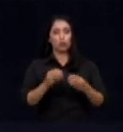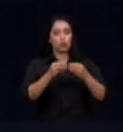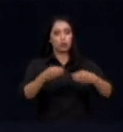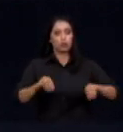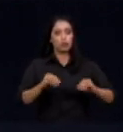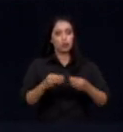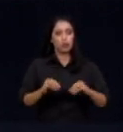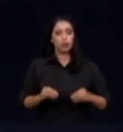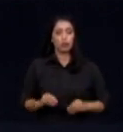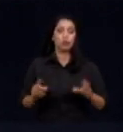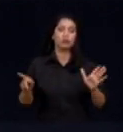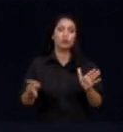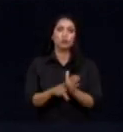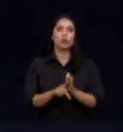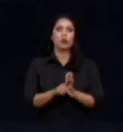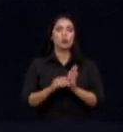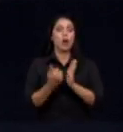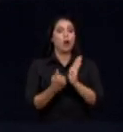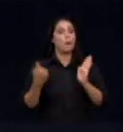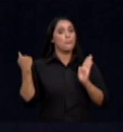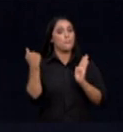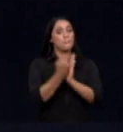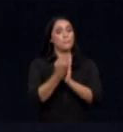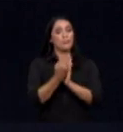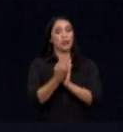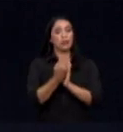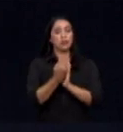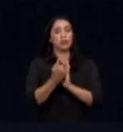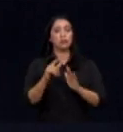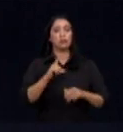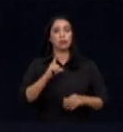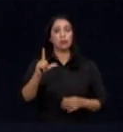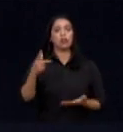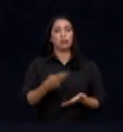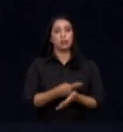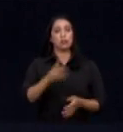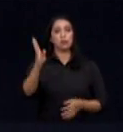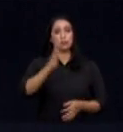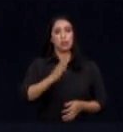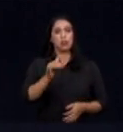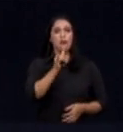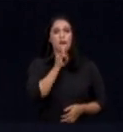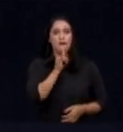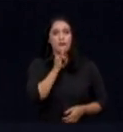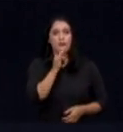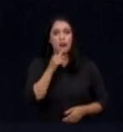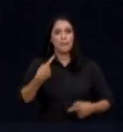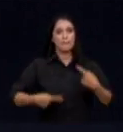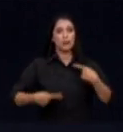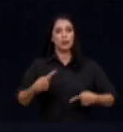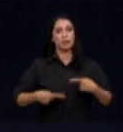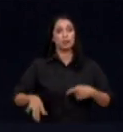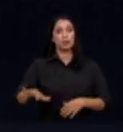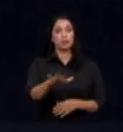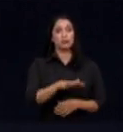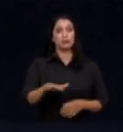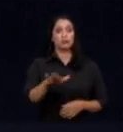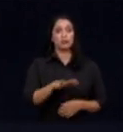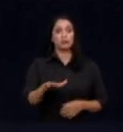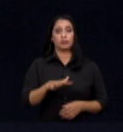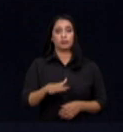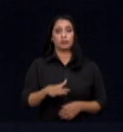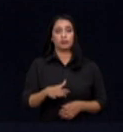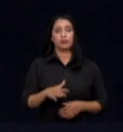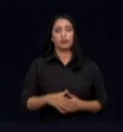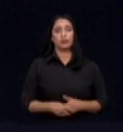E, além disso, o próprio aumento da produtividade das áreas agricultadas no Brasil é um grande exemplo da política ambiental positiva. E